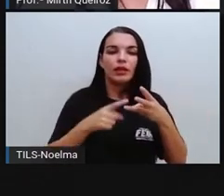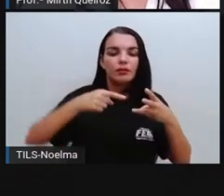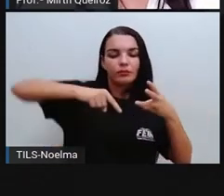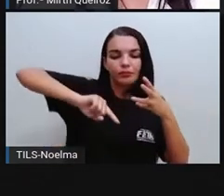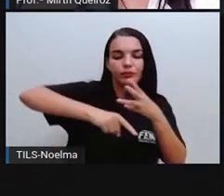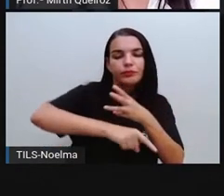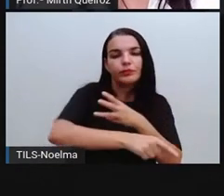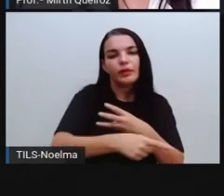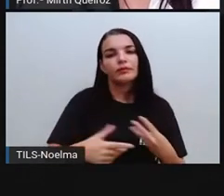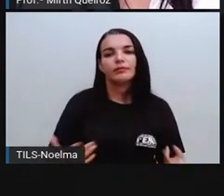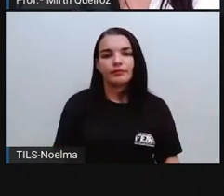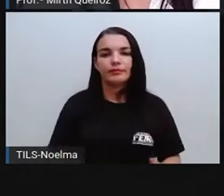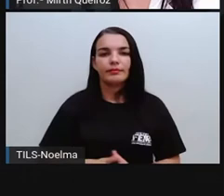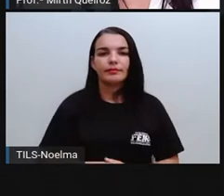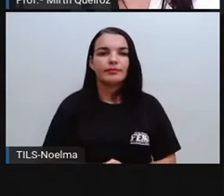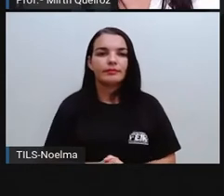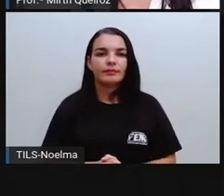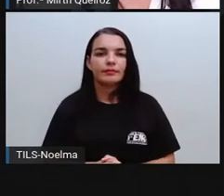profundidade.